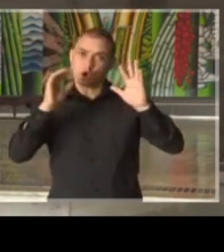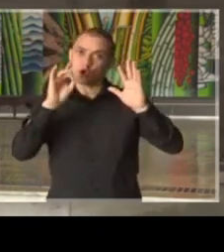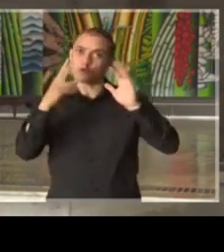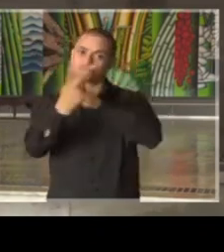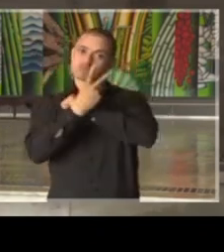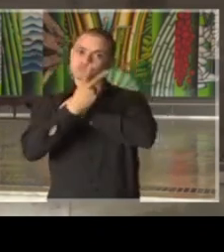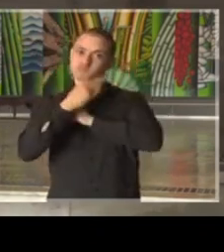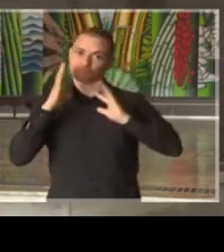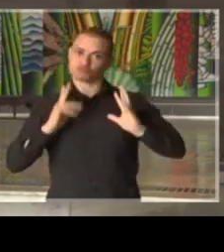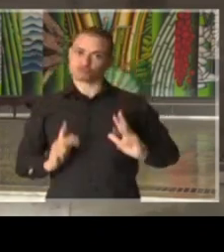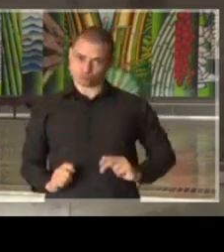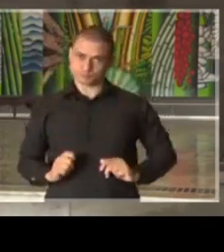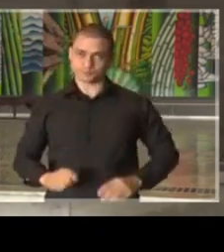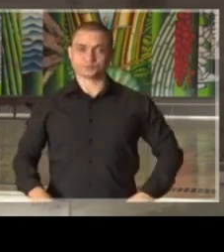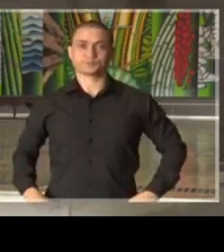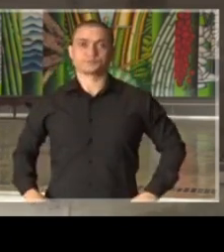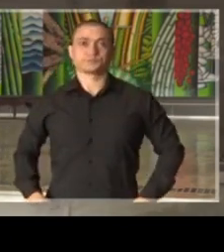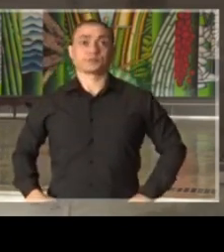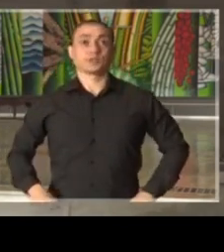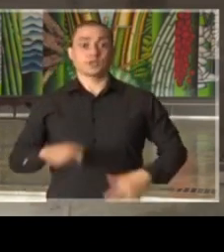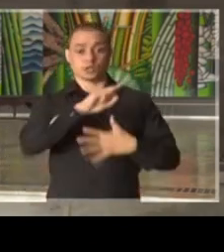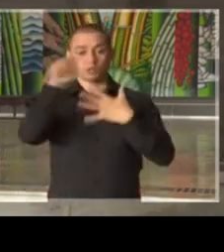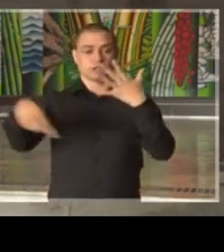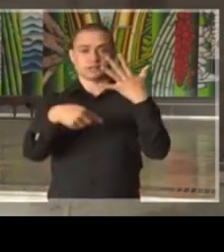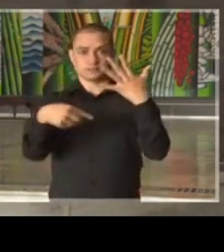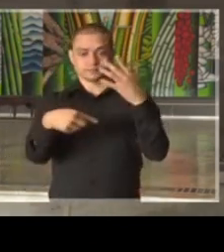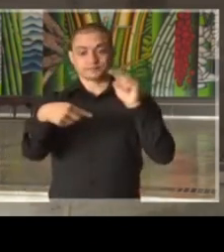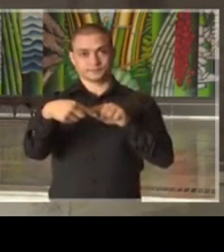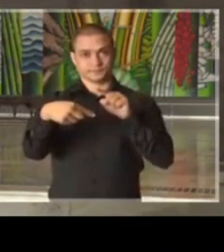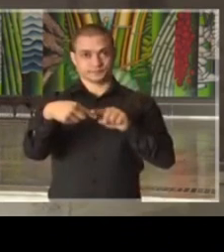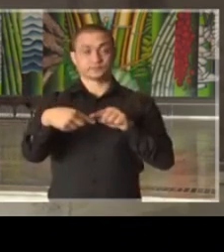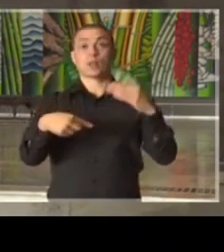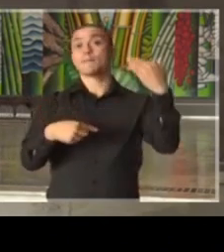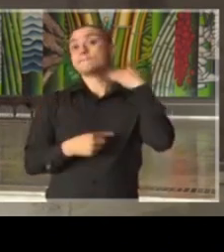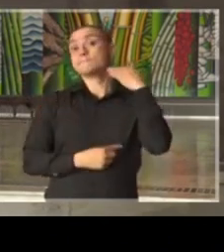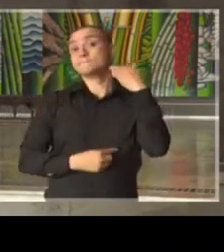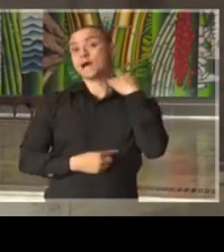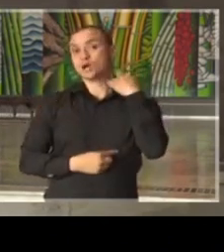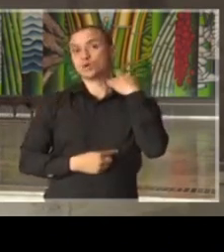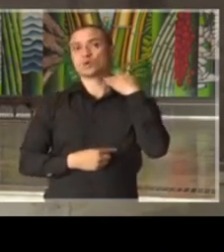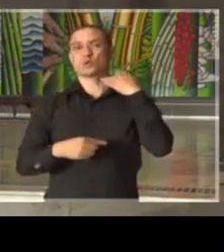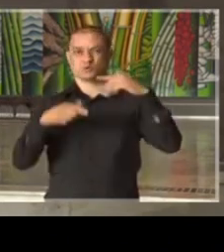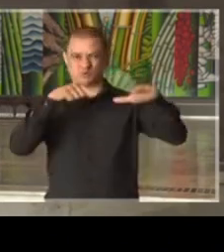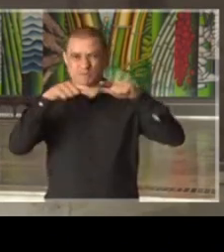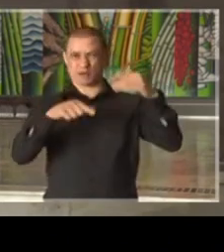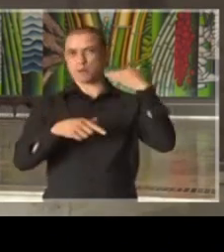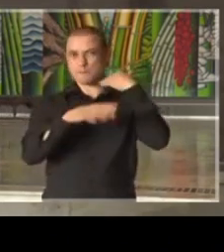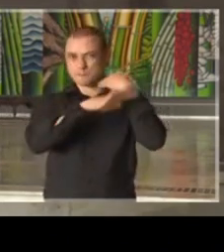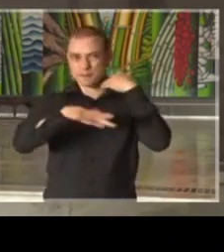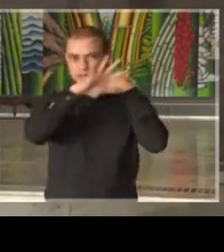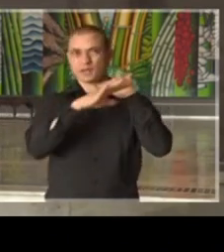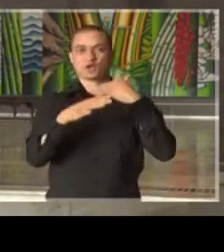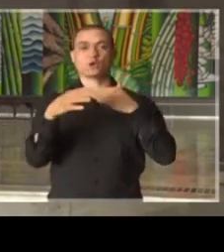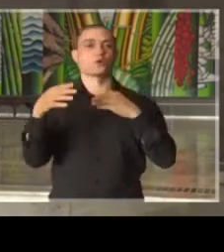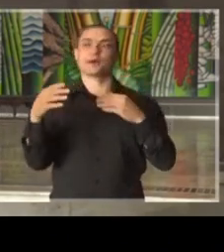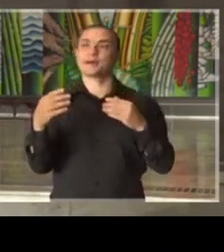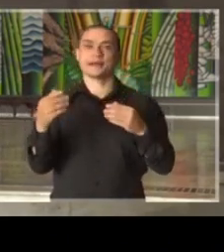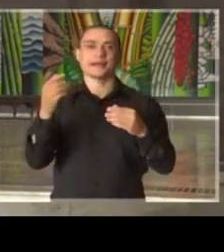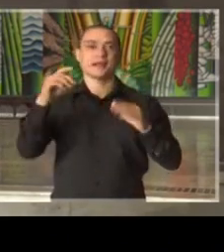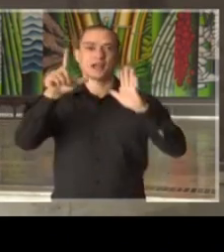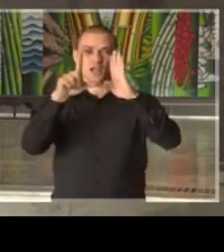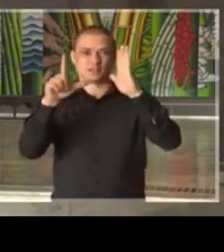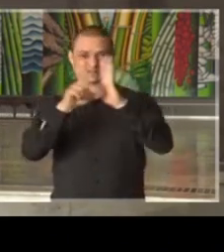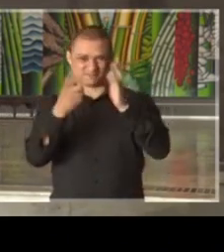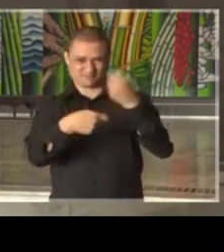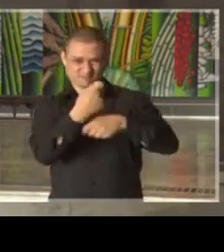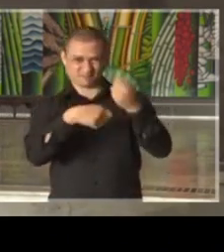sanitários. Sexto e último aspecto, bancos, serviços bancários, incluindo lotéricas, seguem